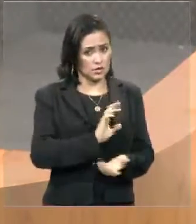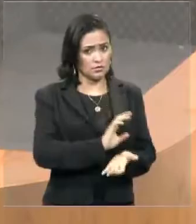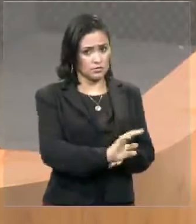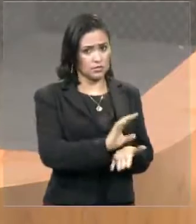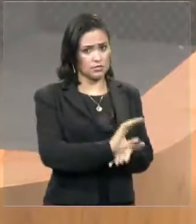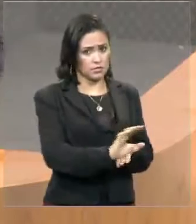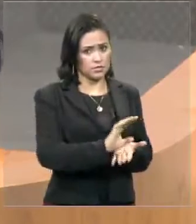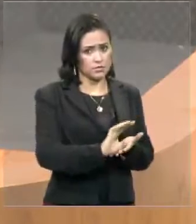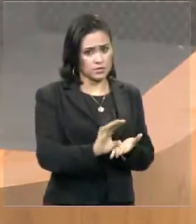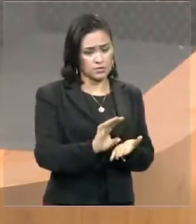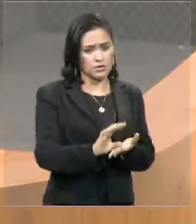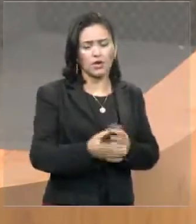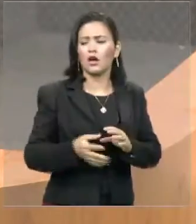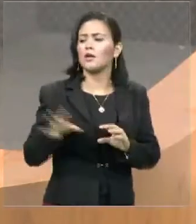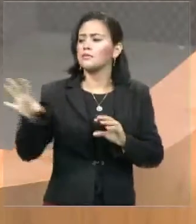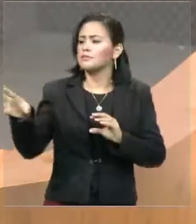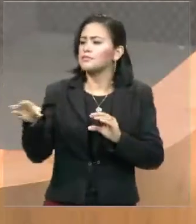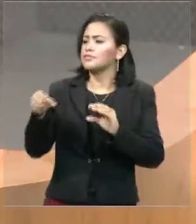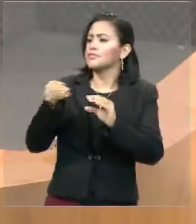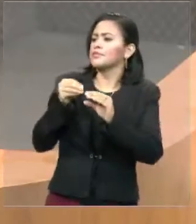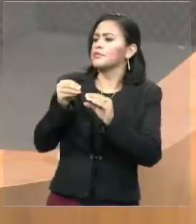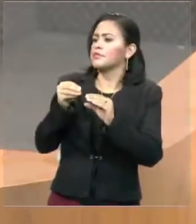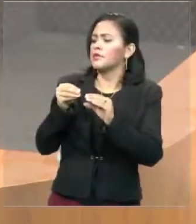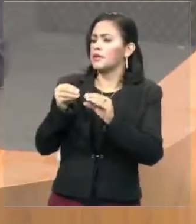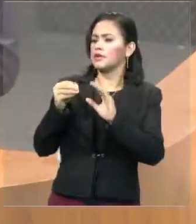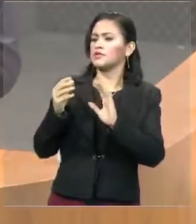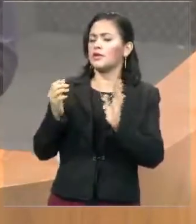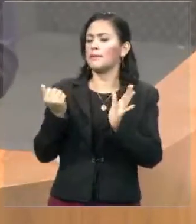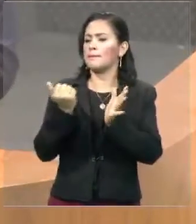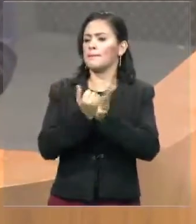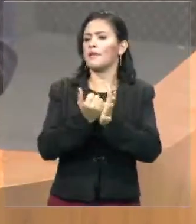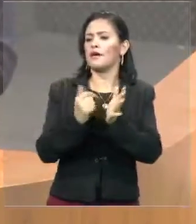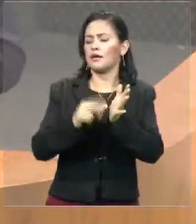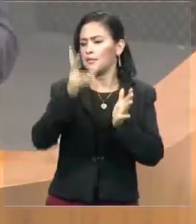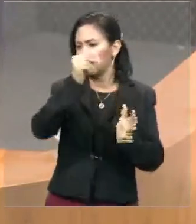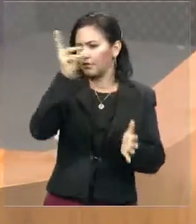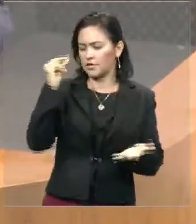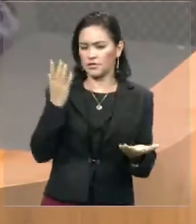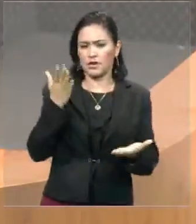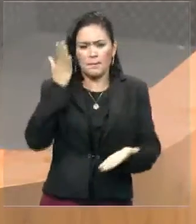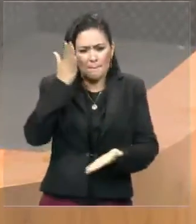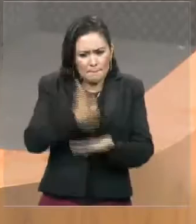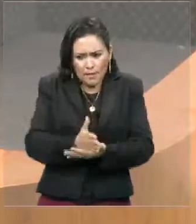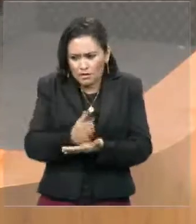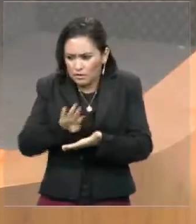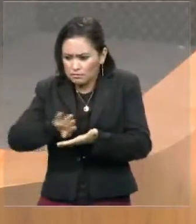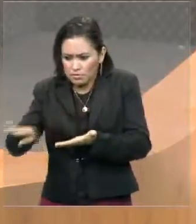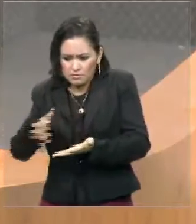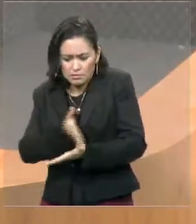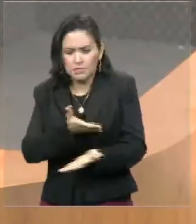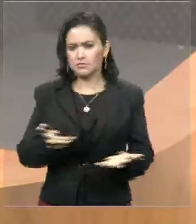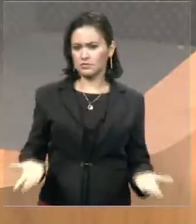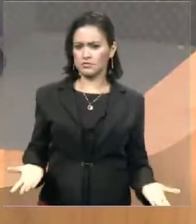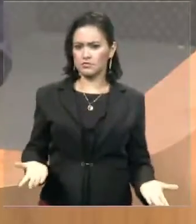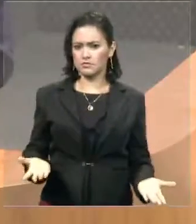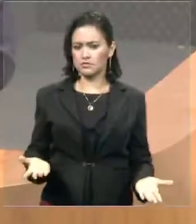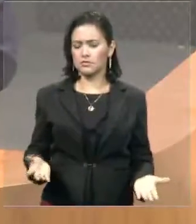metade é pago pela prefeitura outra metade é pago pelo governo do estado? Então, na época da via expressa